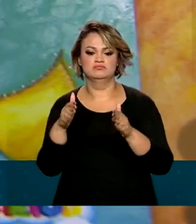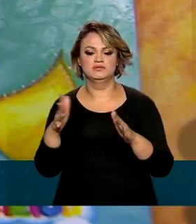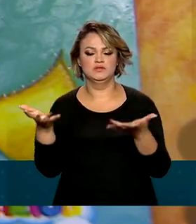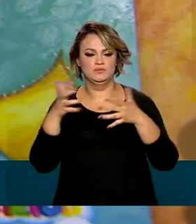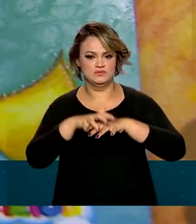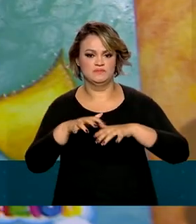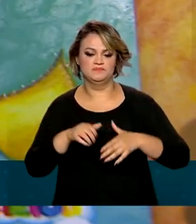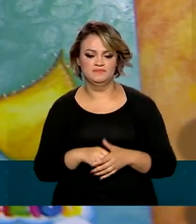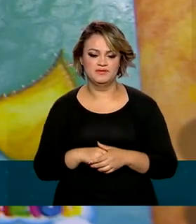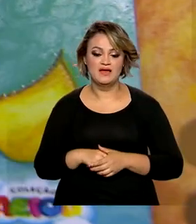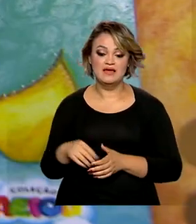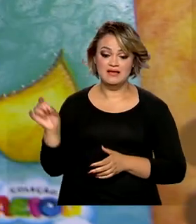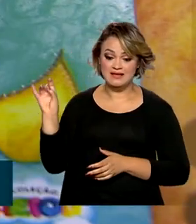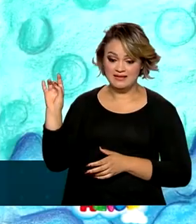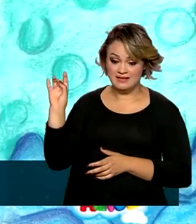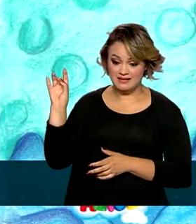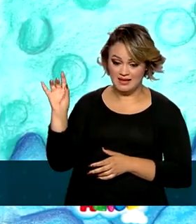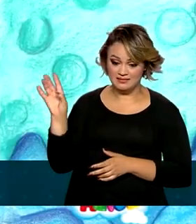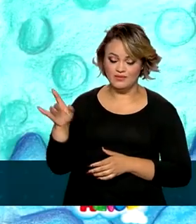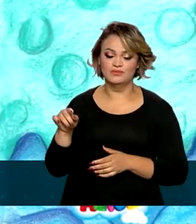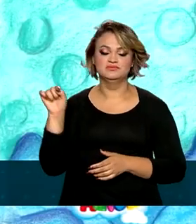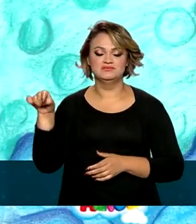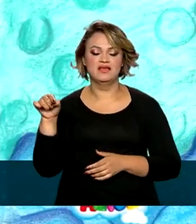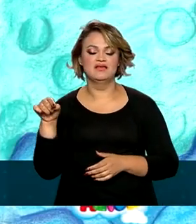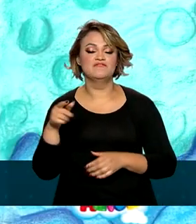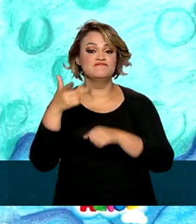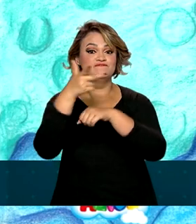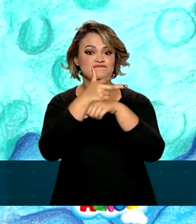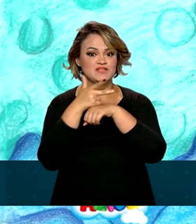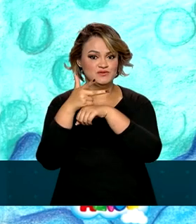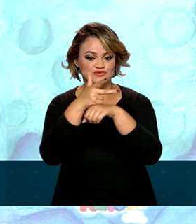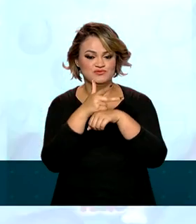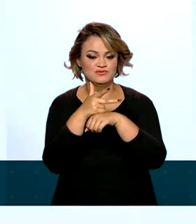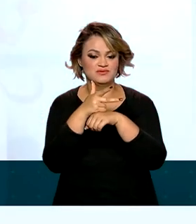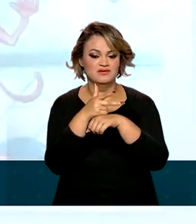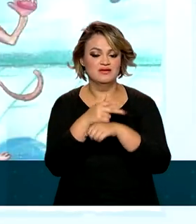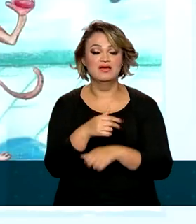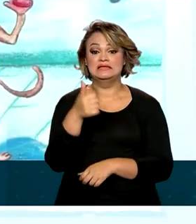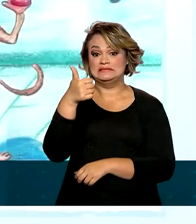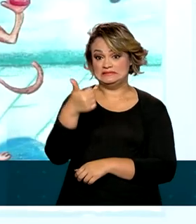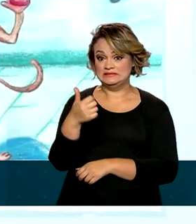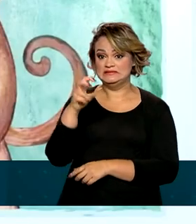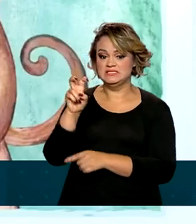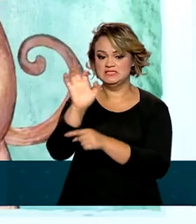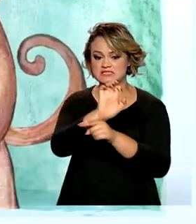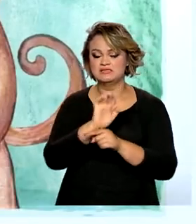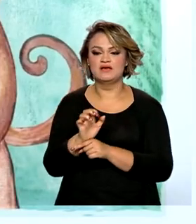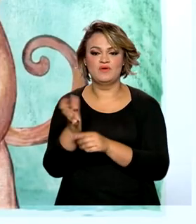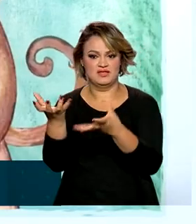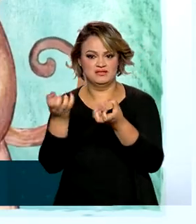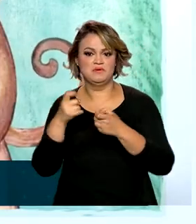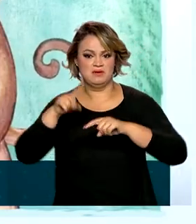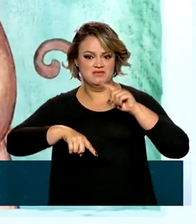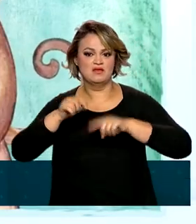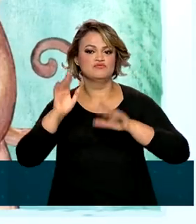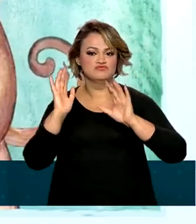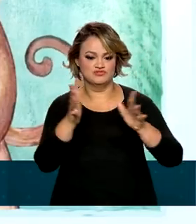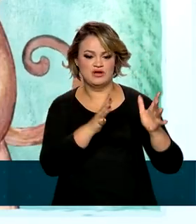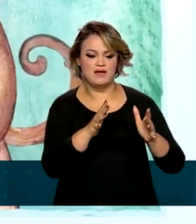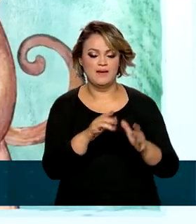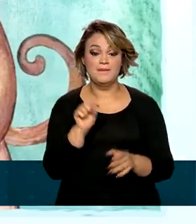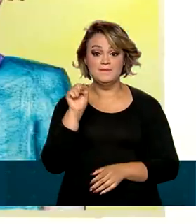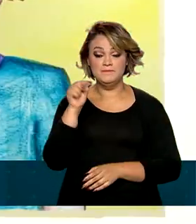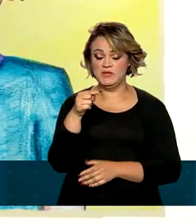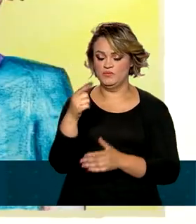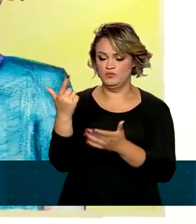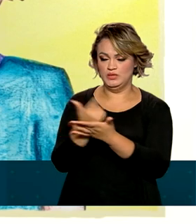Cada exemplar conta também com a versão em vídeo. Quinze estados já receberam material. A primeira tiragem, de mil